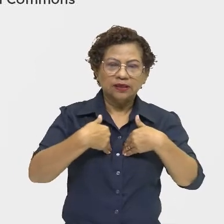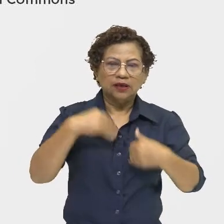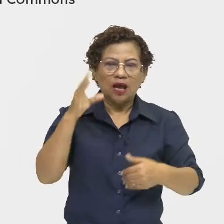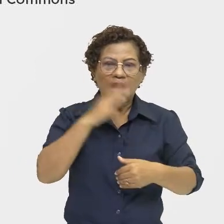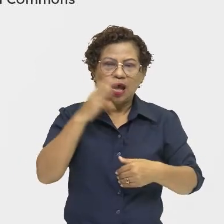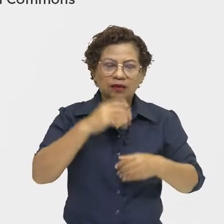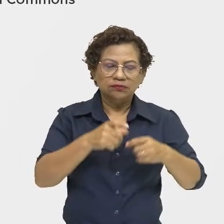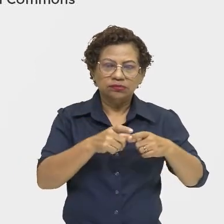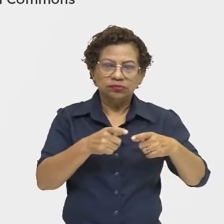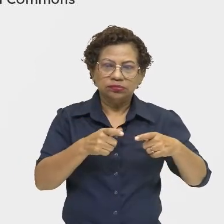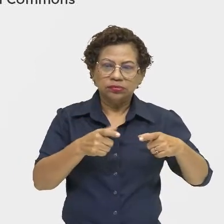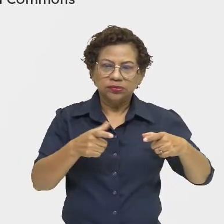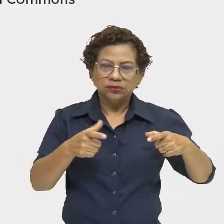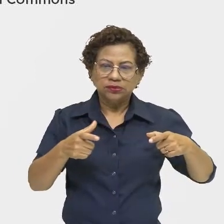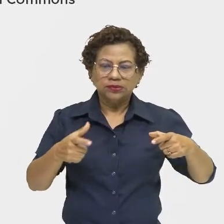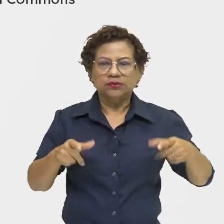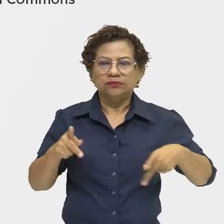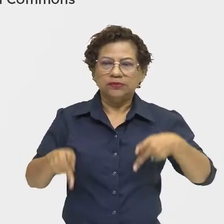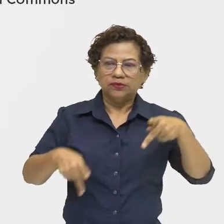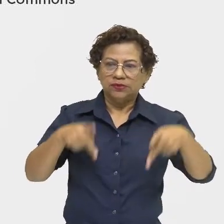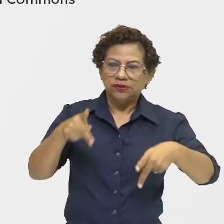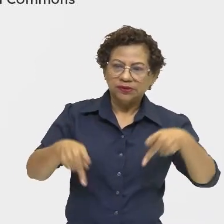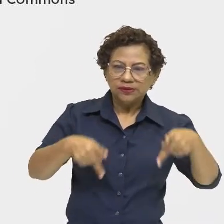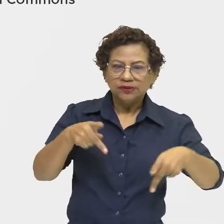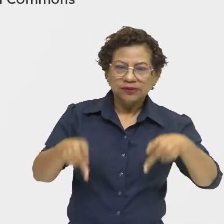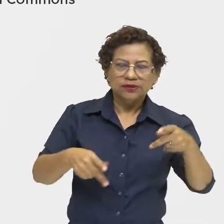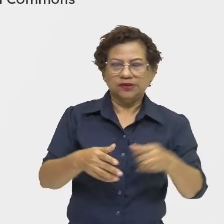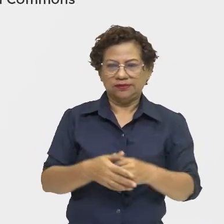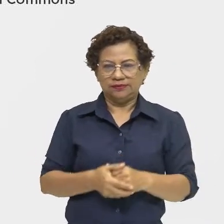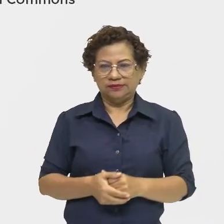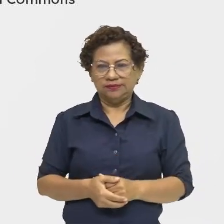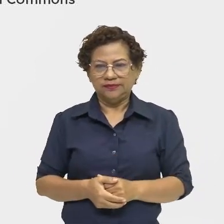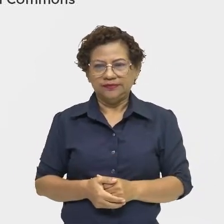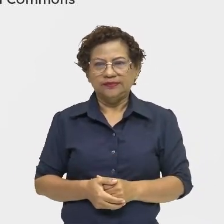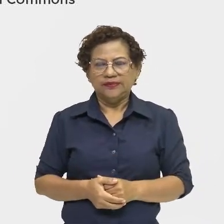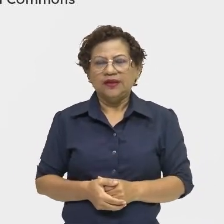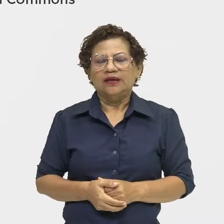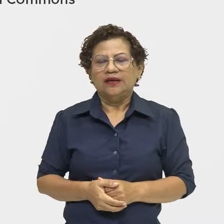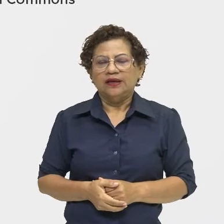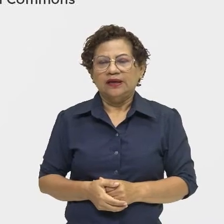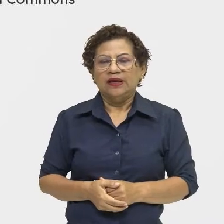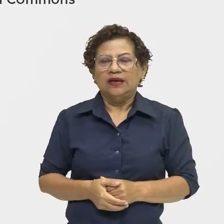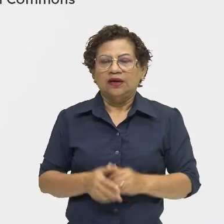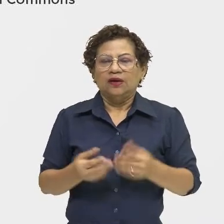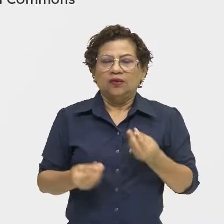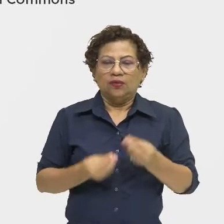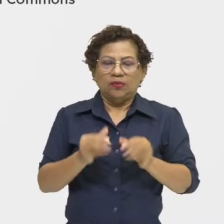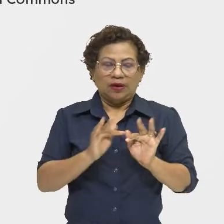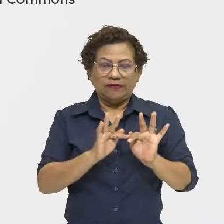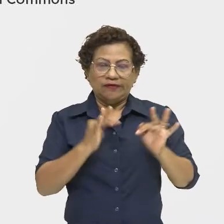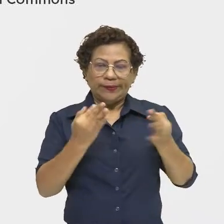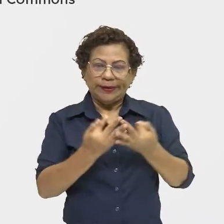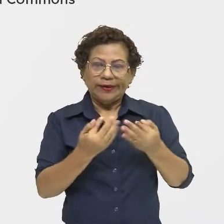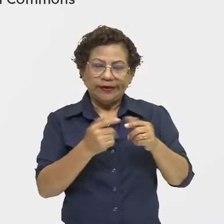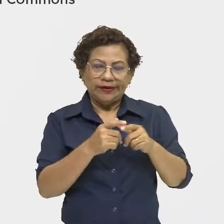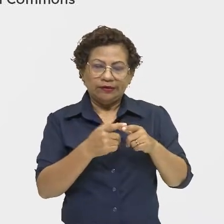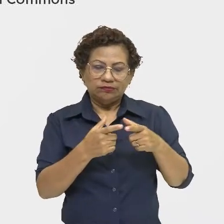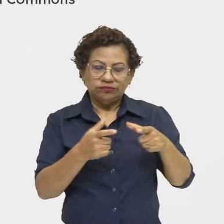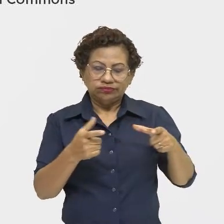população e o desenvolvimento das primeiras instituições como família e a divisão do trabalho.